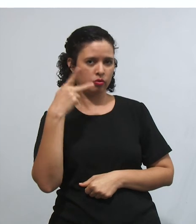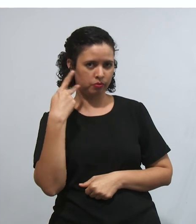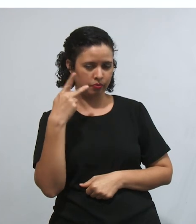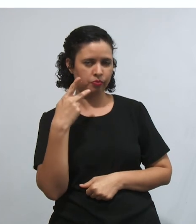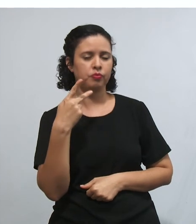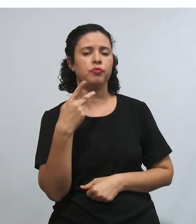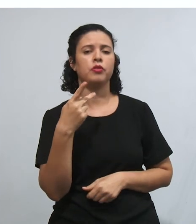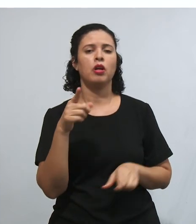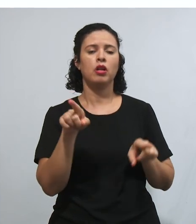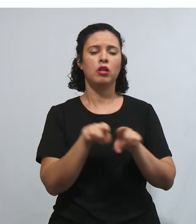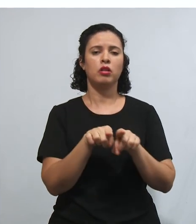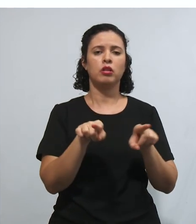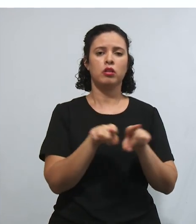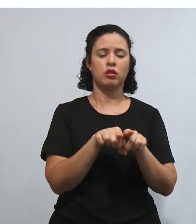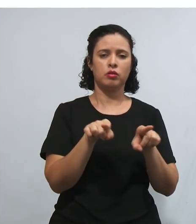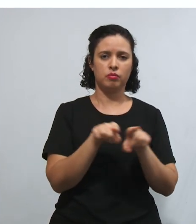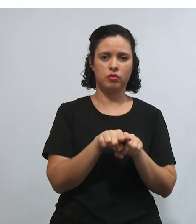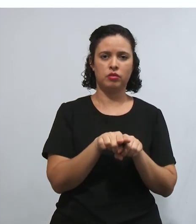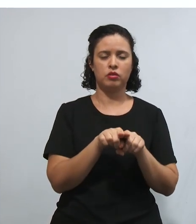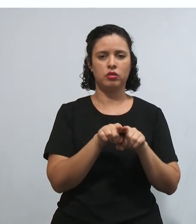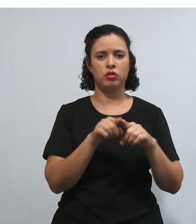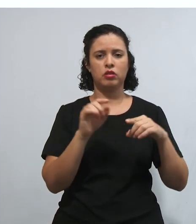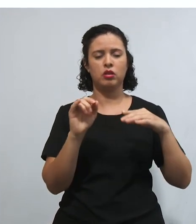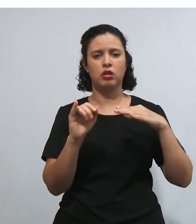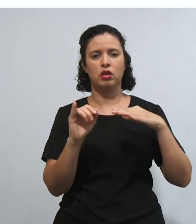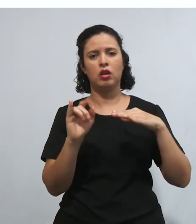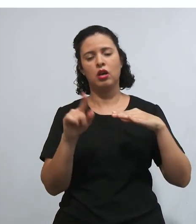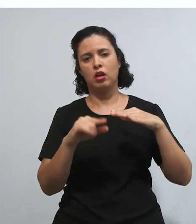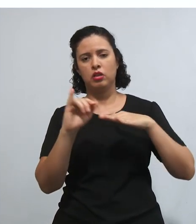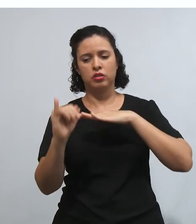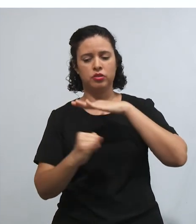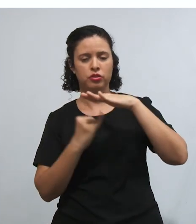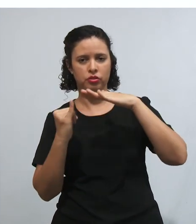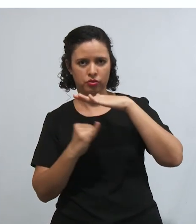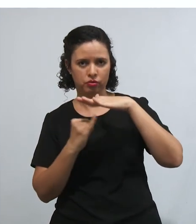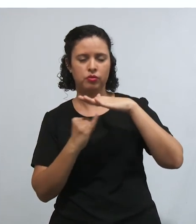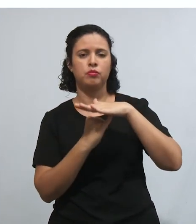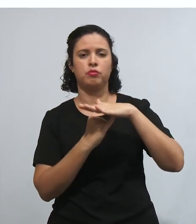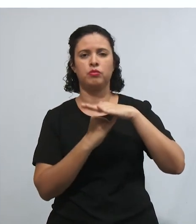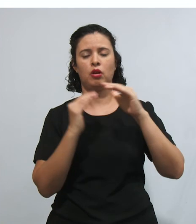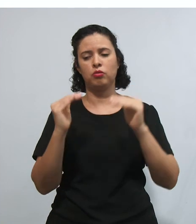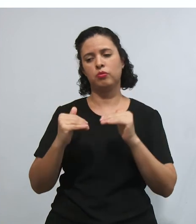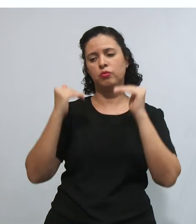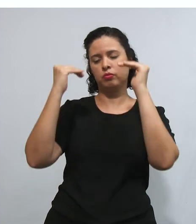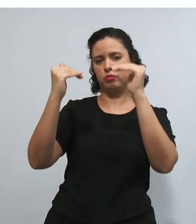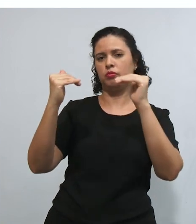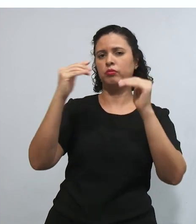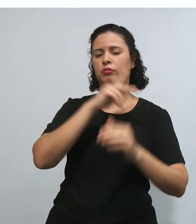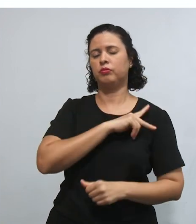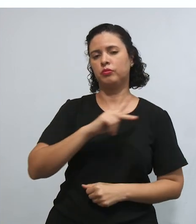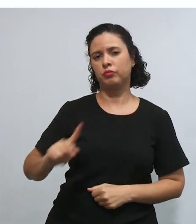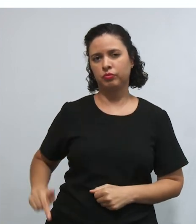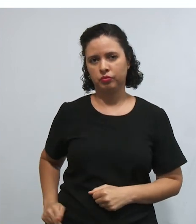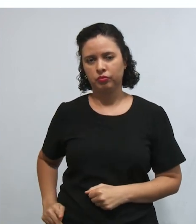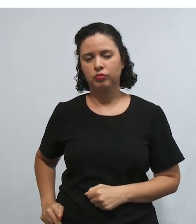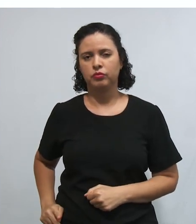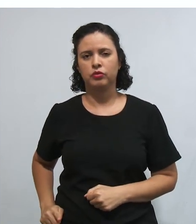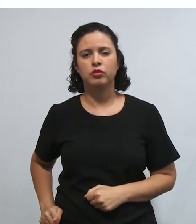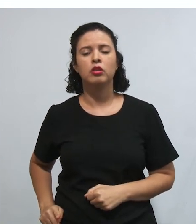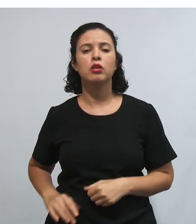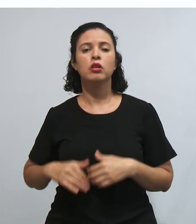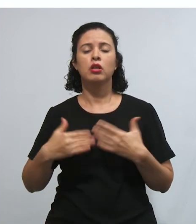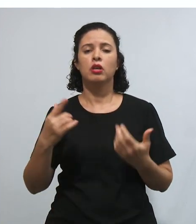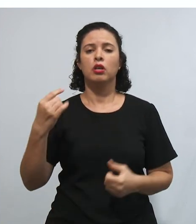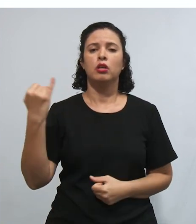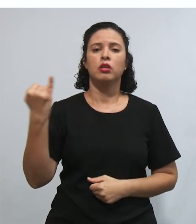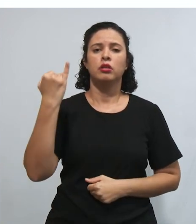no conjunto das instituições de autoridade pública. Está certo? Então, é bem importante